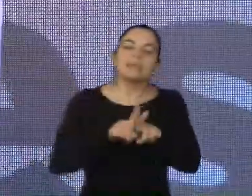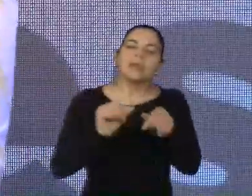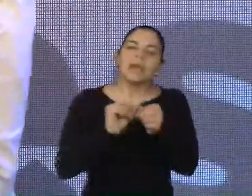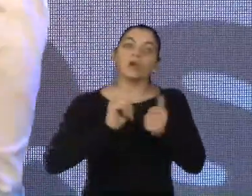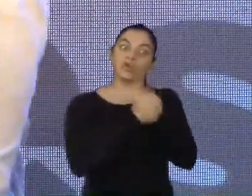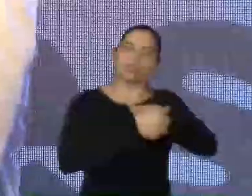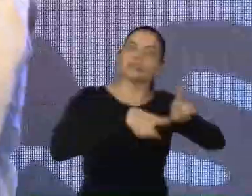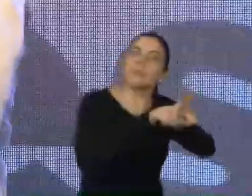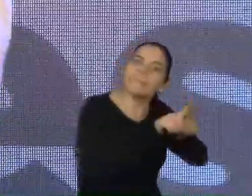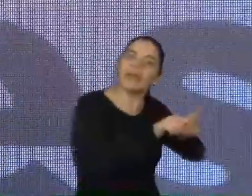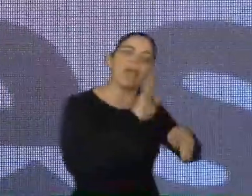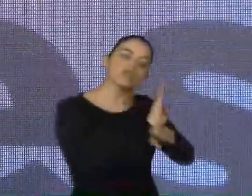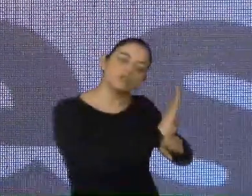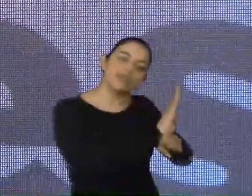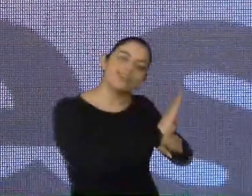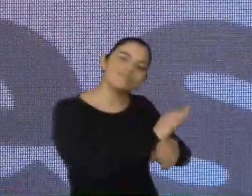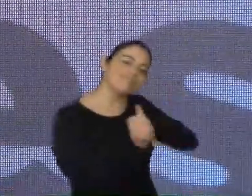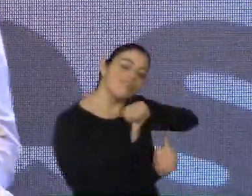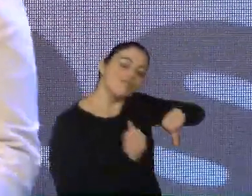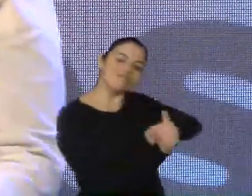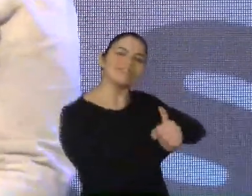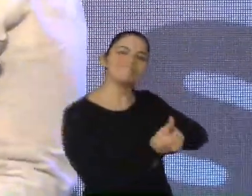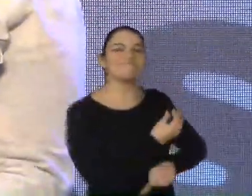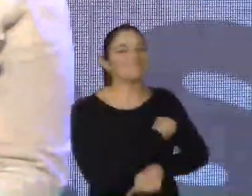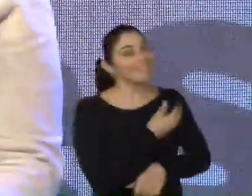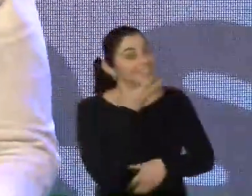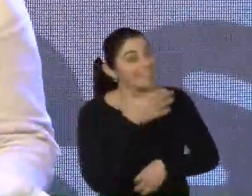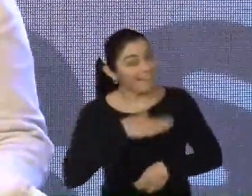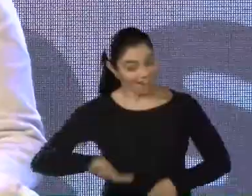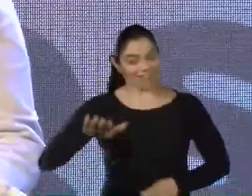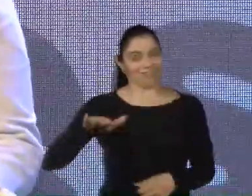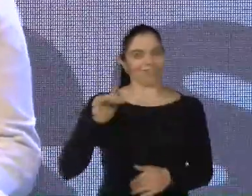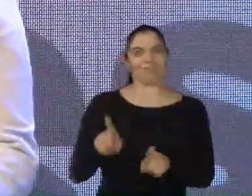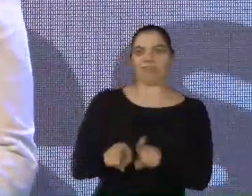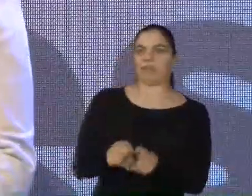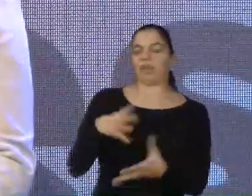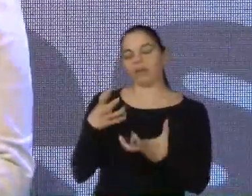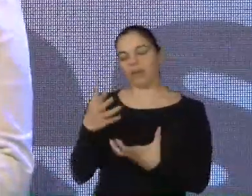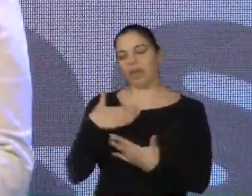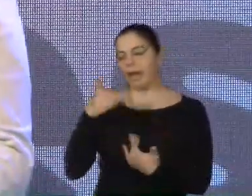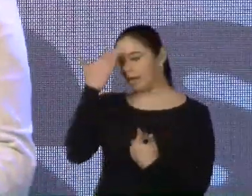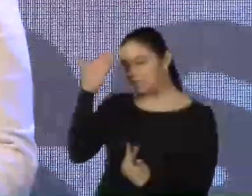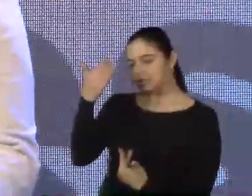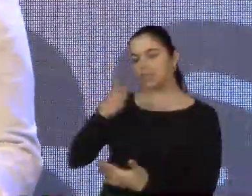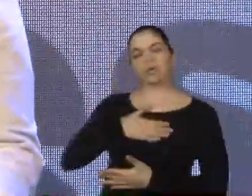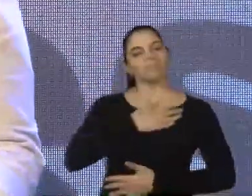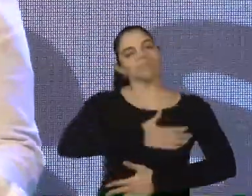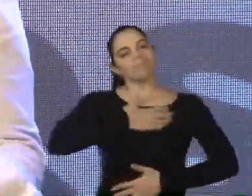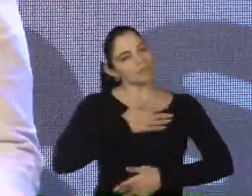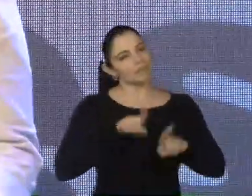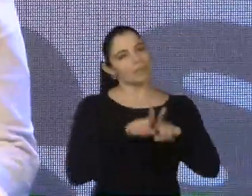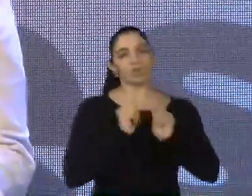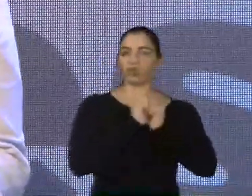esporte, que é também transformar a vida dessas crianças. Para a gente, é um prazer estar aqui. Eu queria agradecer, de forma especial, todos